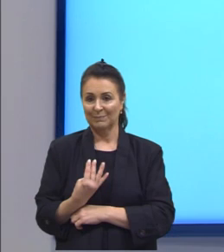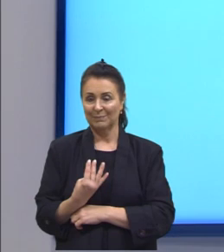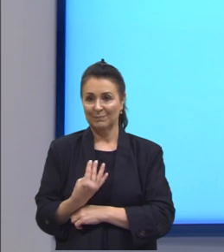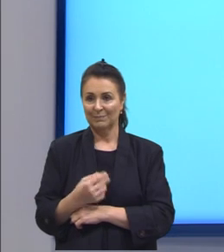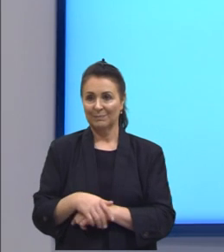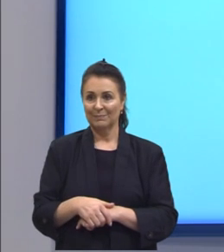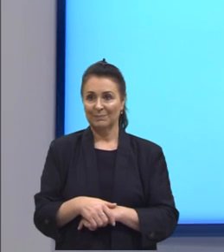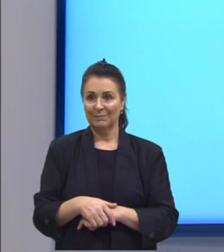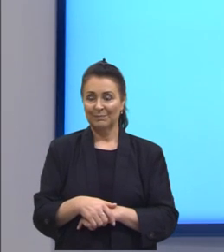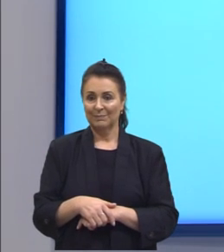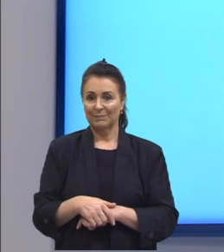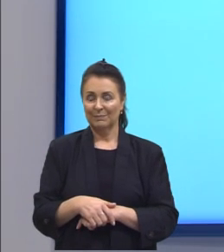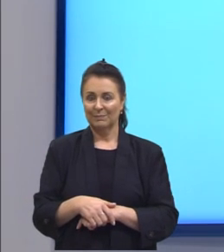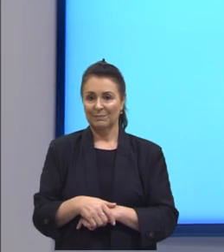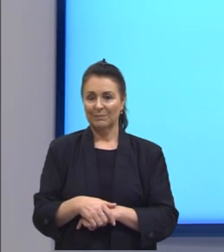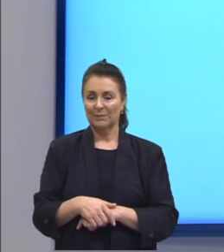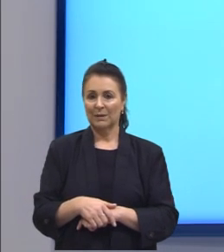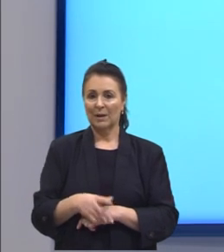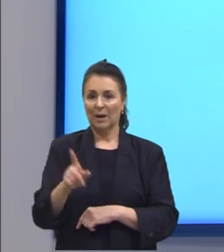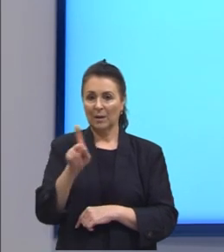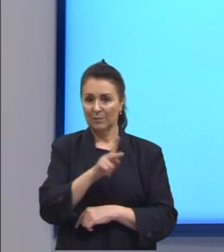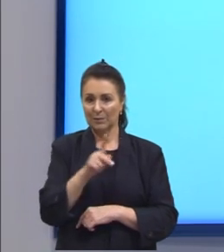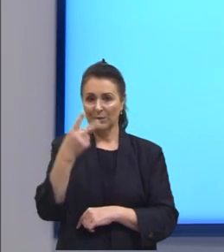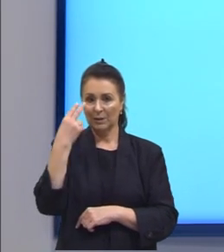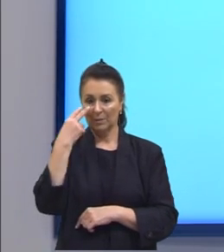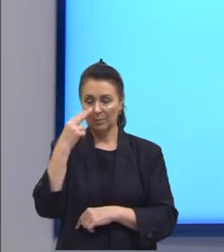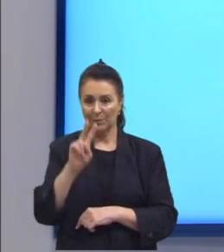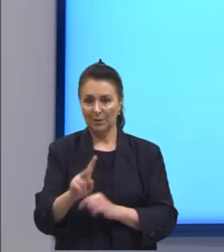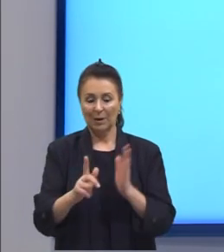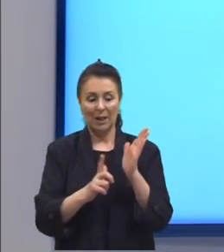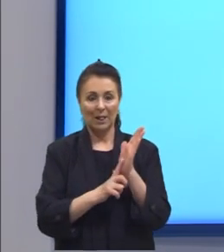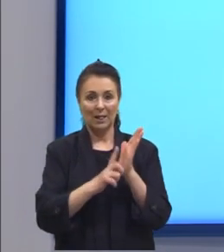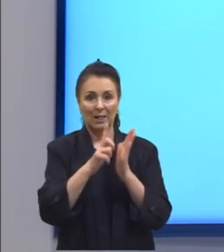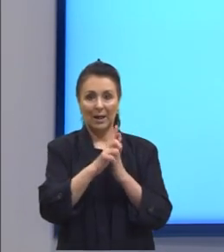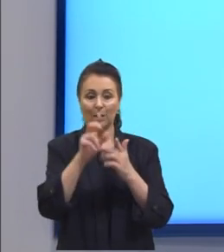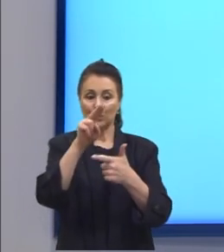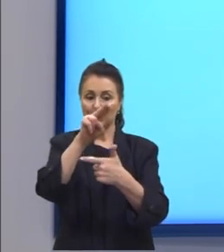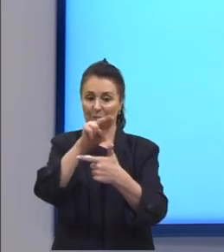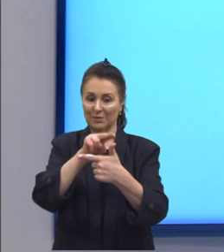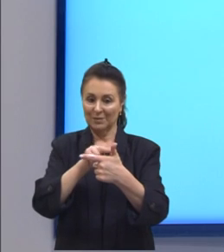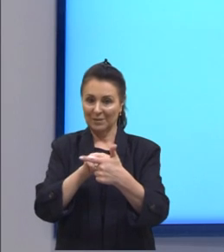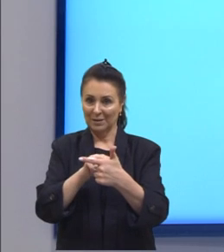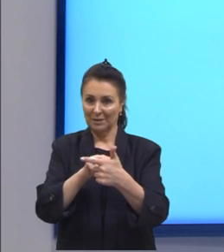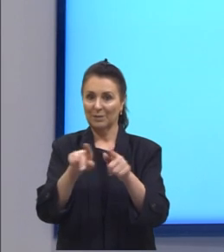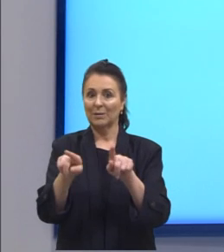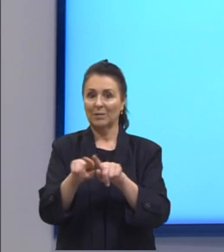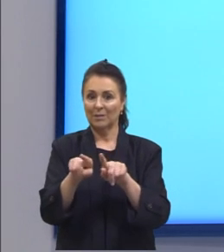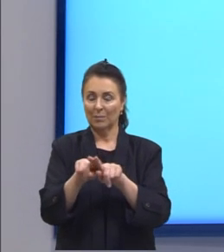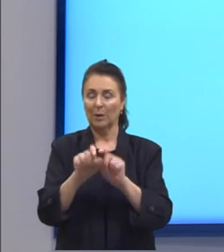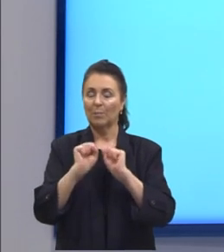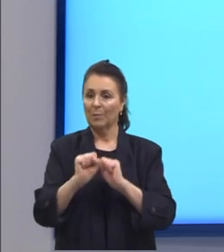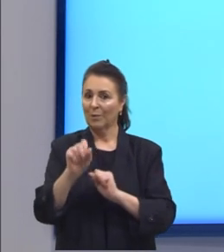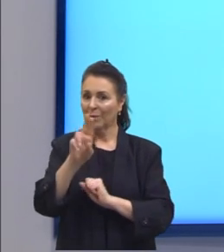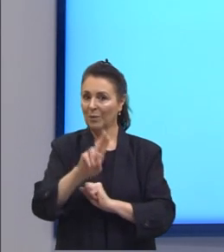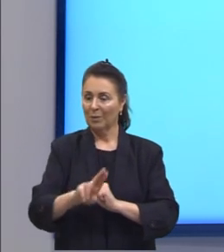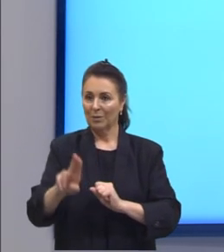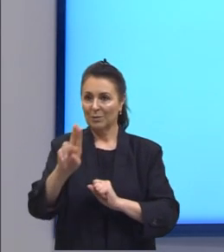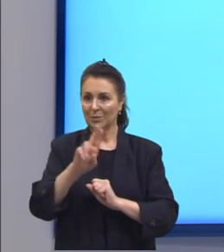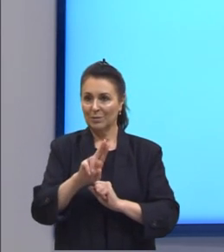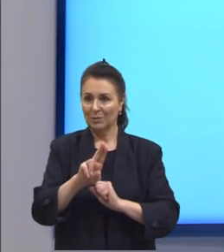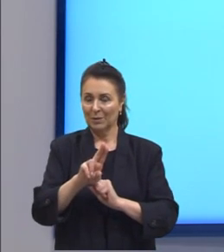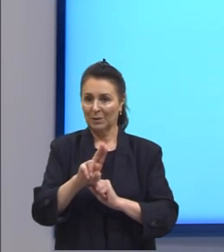aqui eu trouxe para vocês aplicando a lei dos senos também tá nós podemos utilizar então